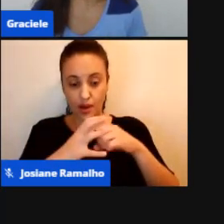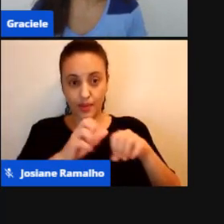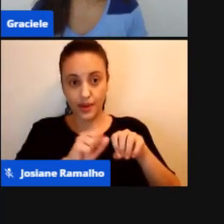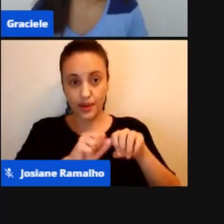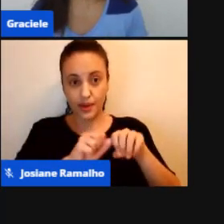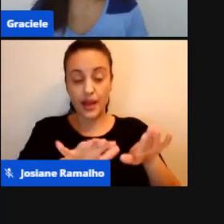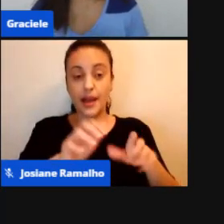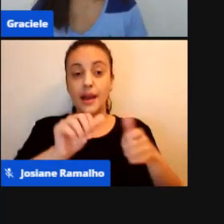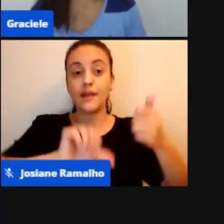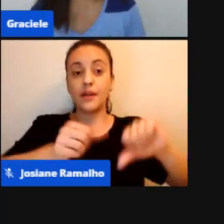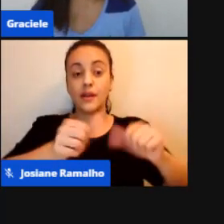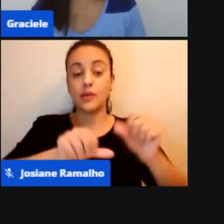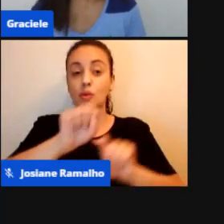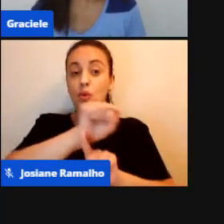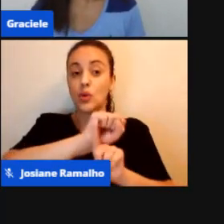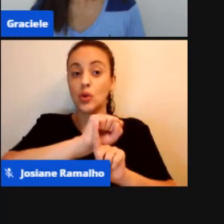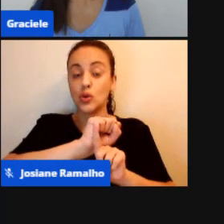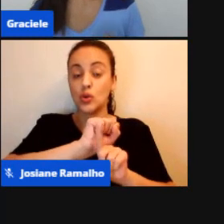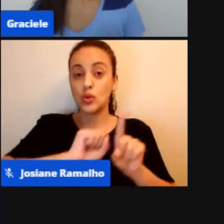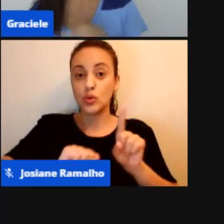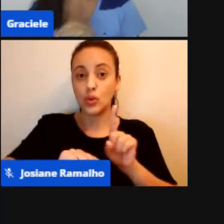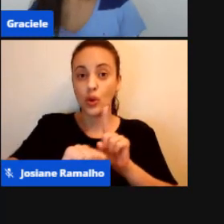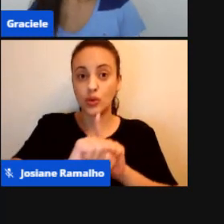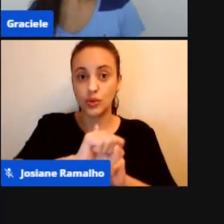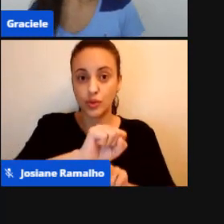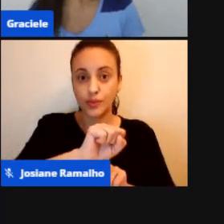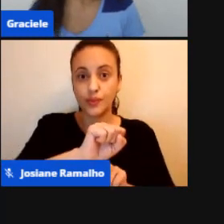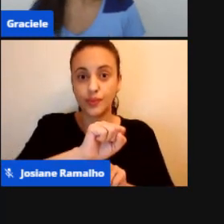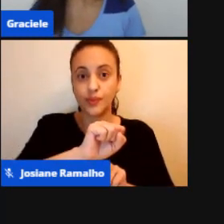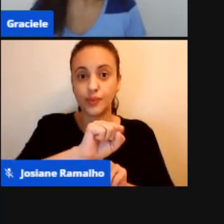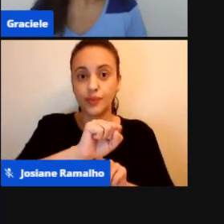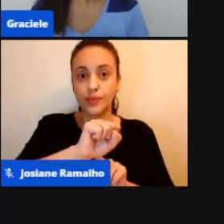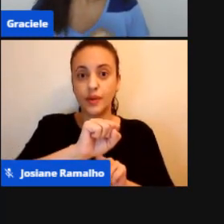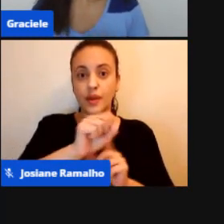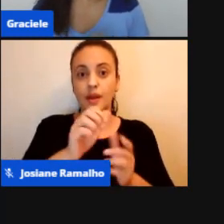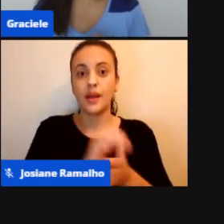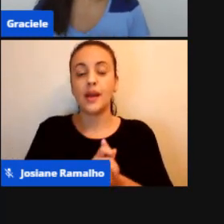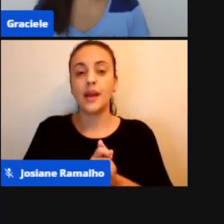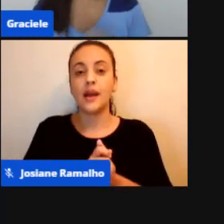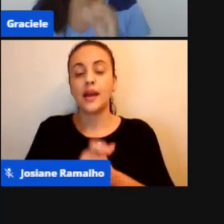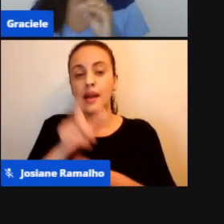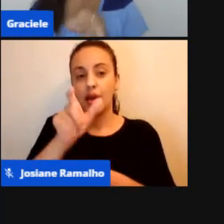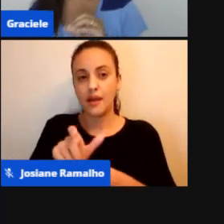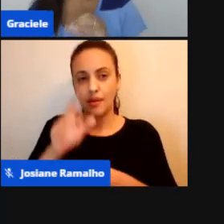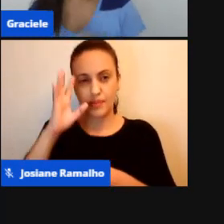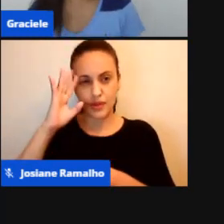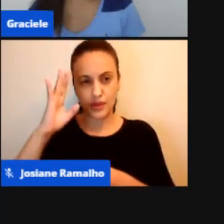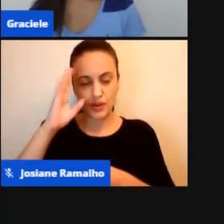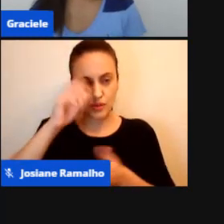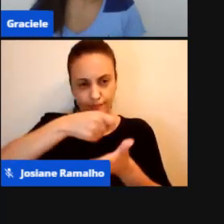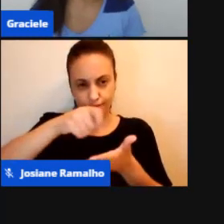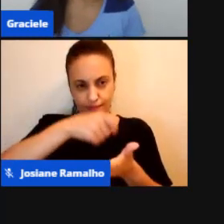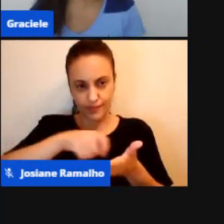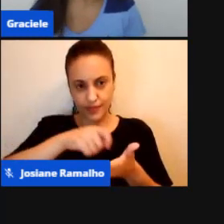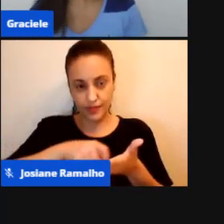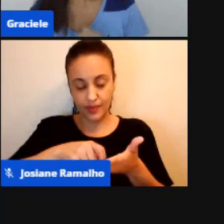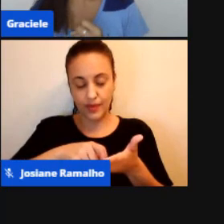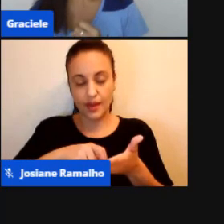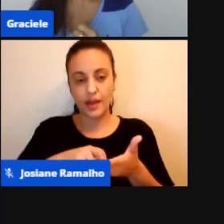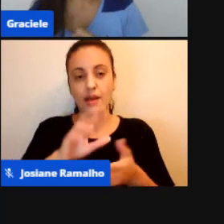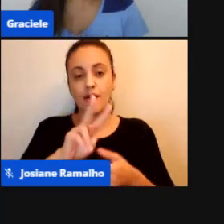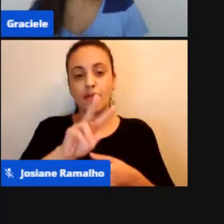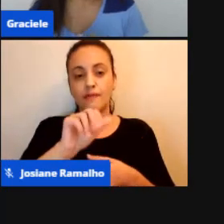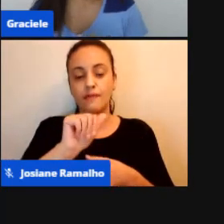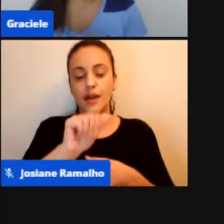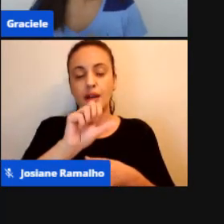a Avaliação Sócio Afetiva De acordo Com Vasconcelo Realizar Avaliação Sócio Afetiva